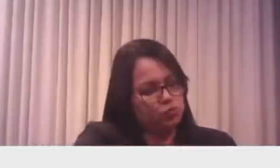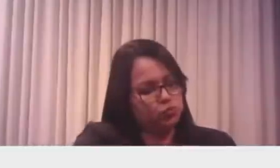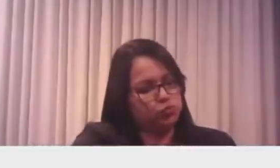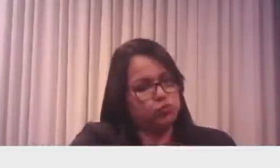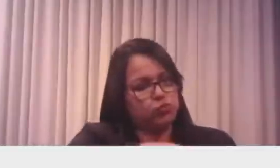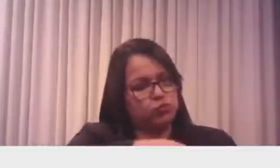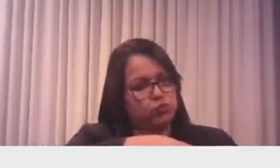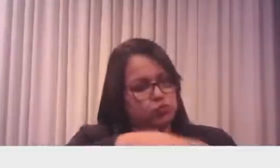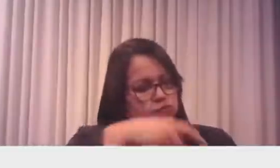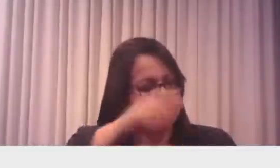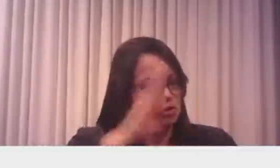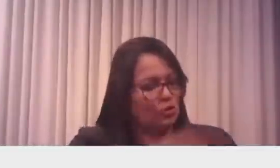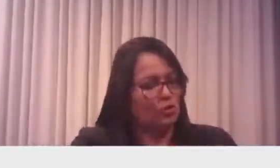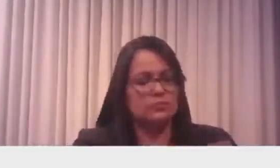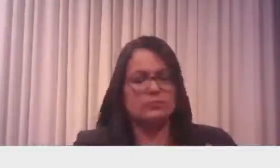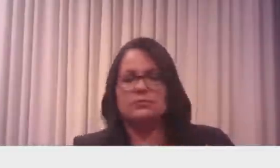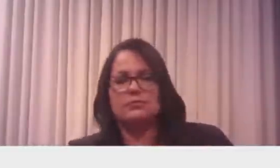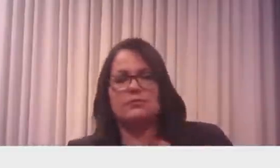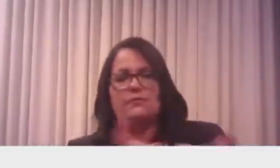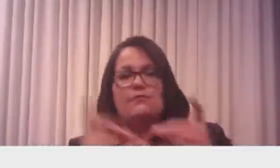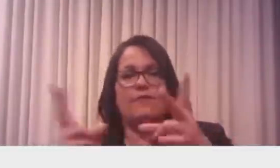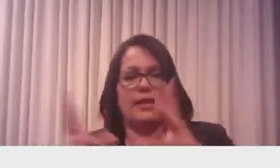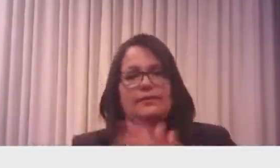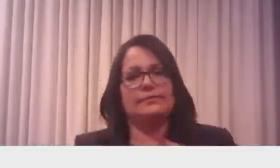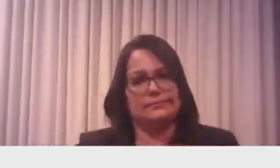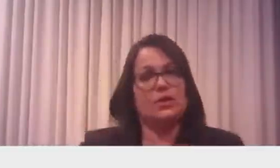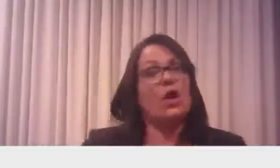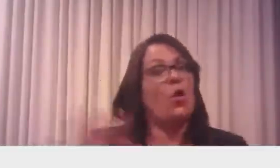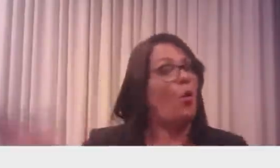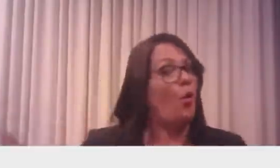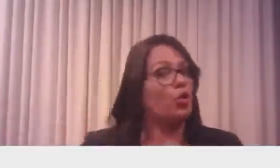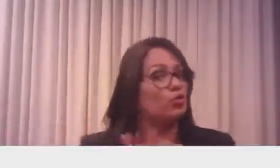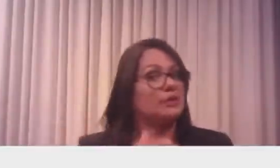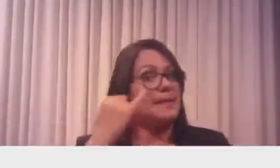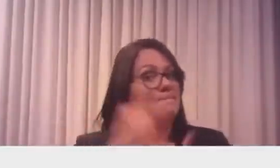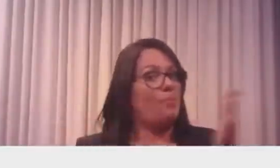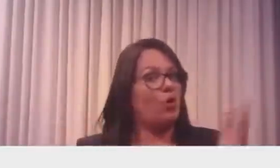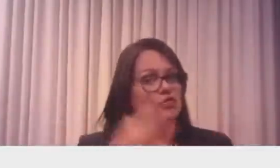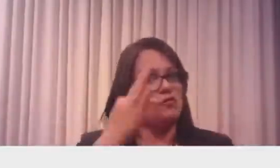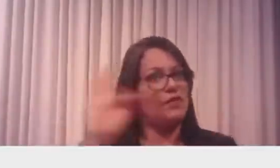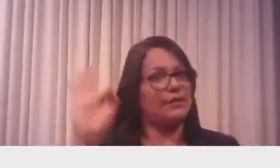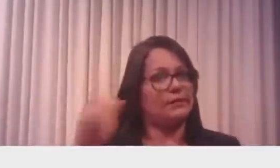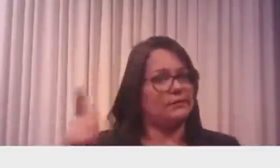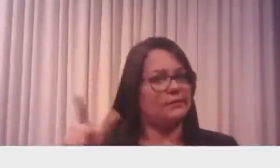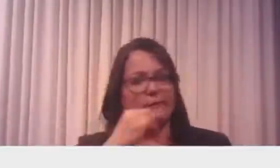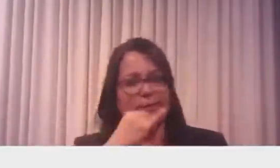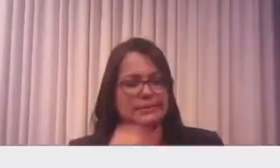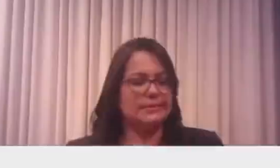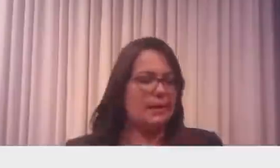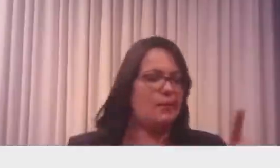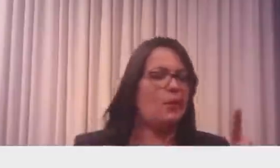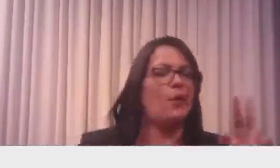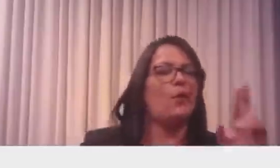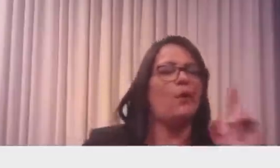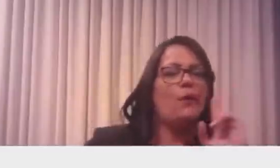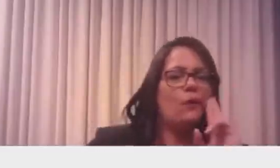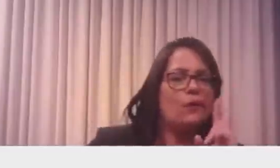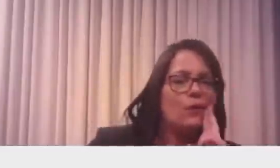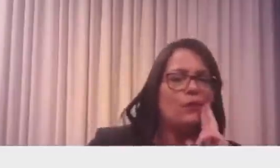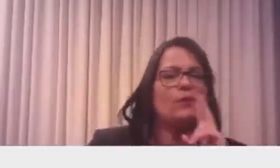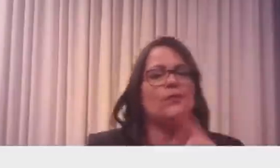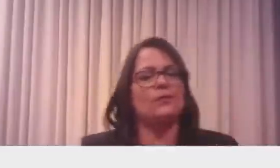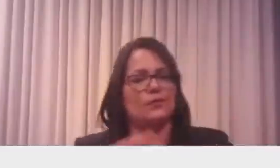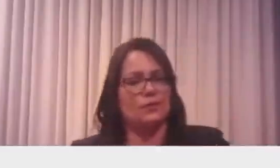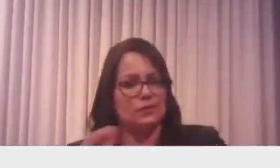no final da linha. Hoje em dia, não tem mais imposto federal. Eu zerei o imposto federal. Vamos supor que Roraima e Rondônia consigam zerar o imposto federal, o